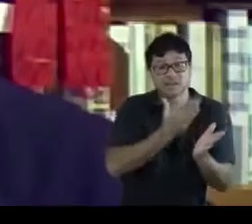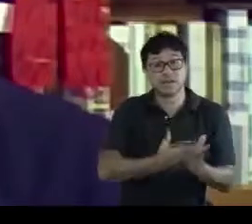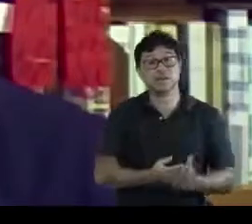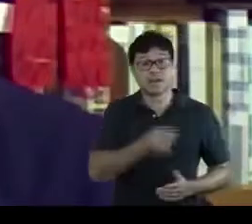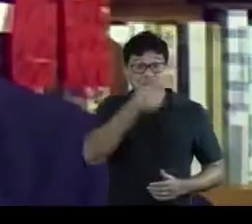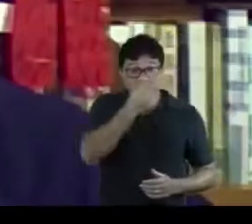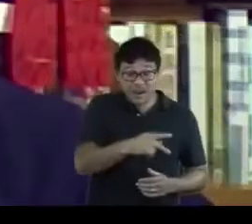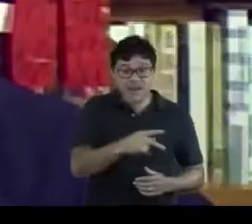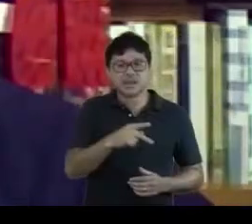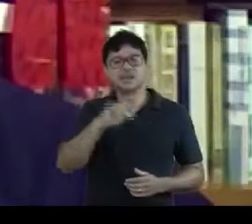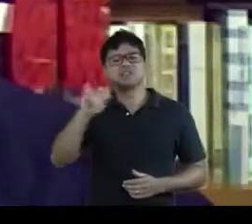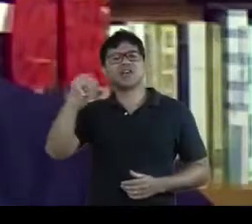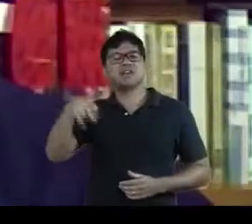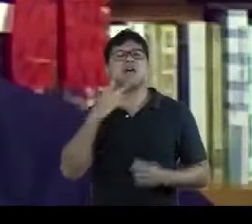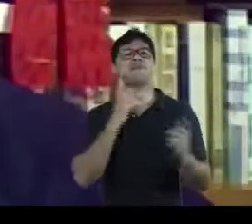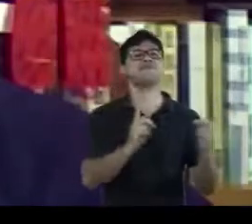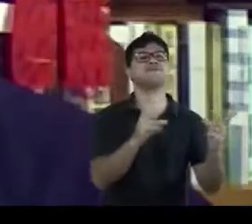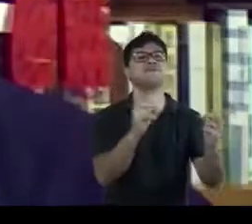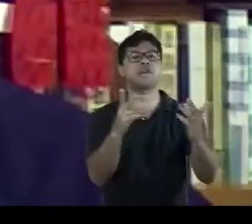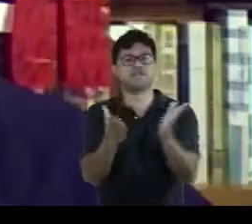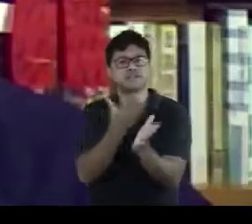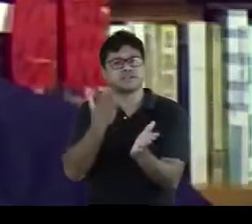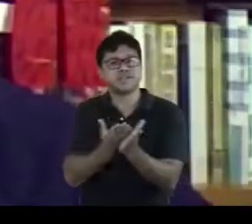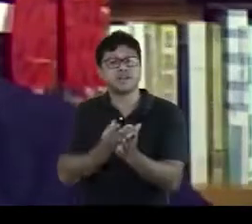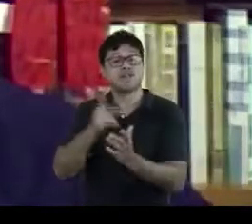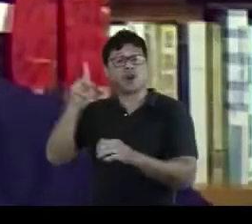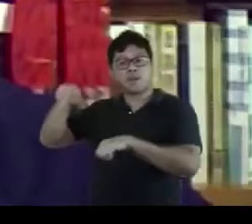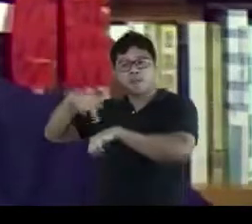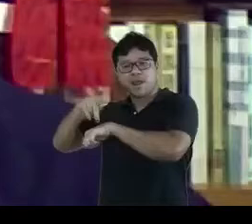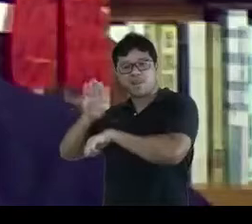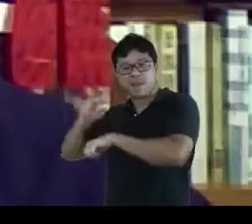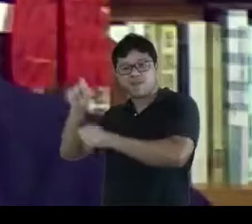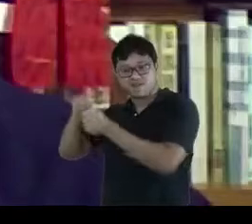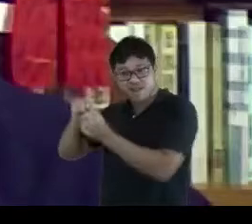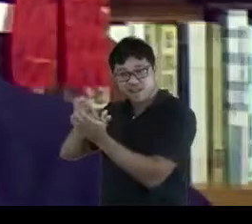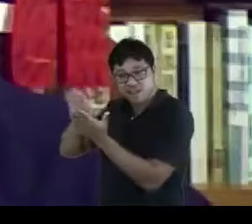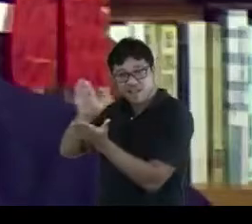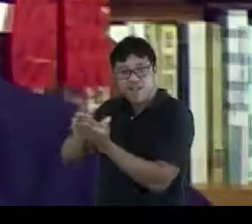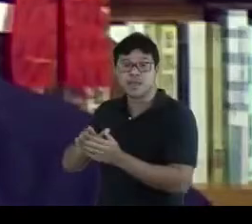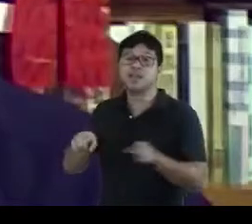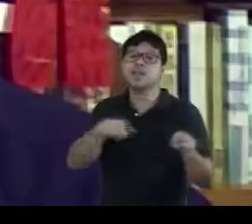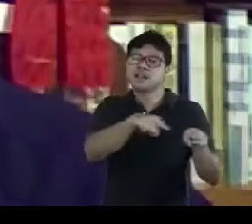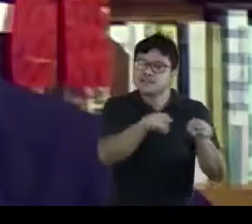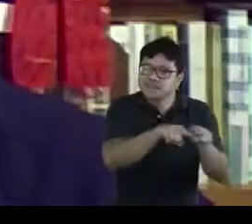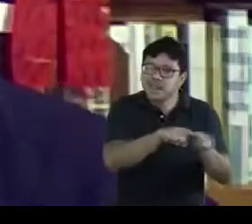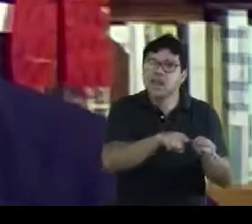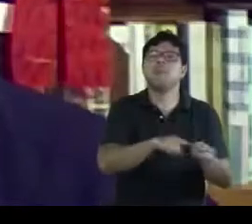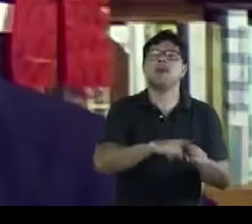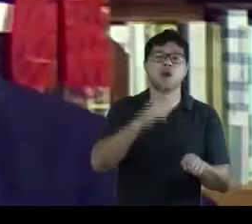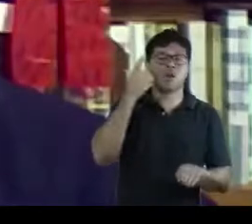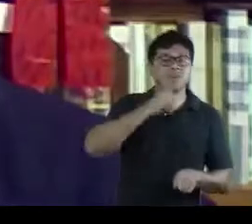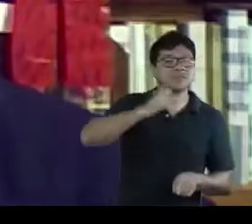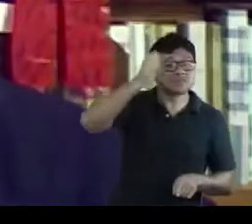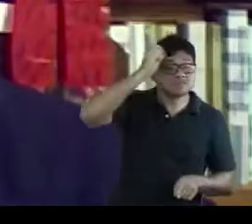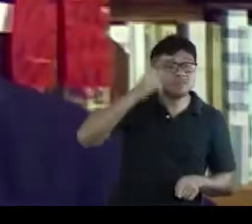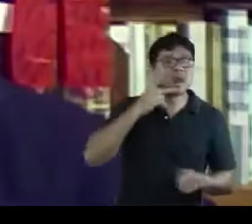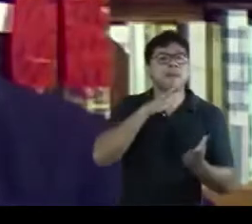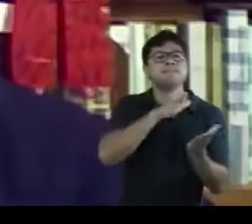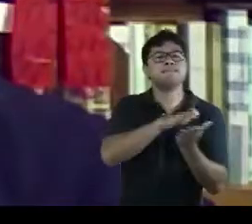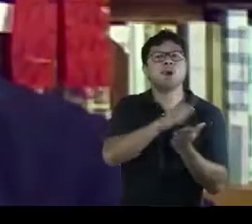Desirê do Jardin não só vendia livros produzidos na Bélgica, como também era beneficiário do sistema de